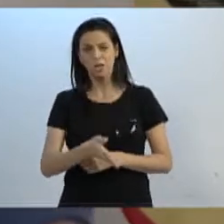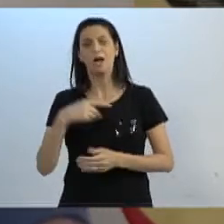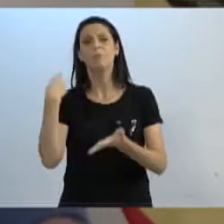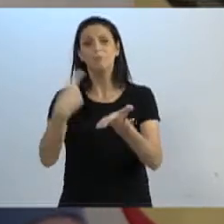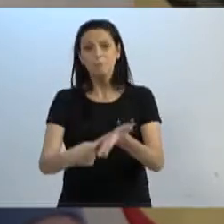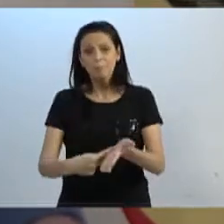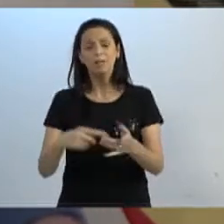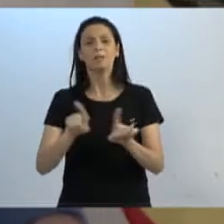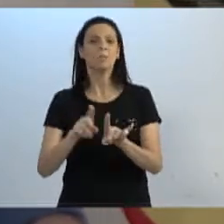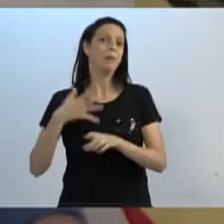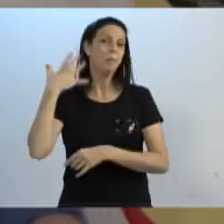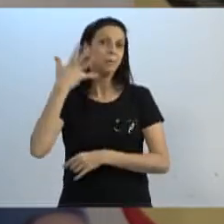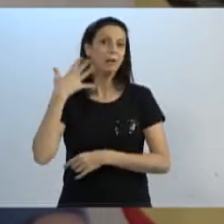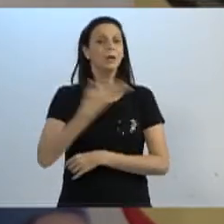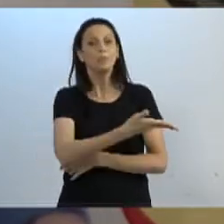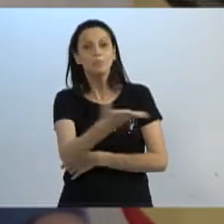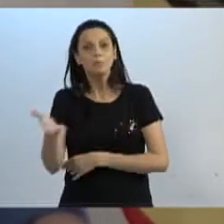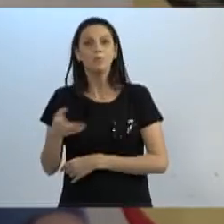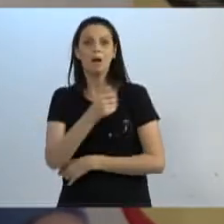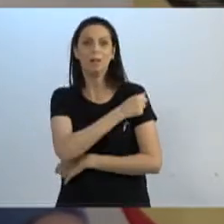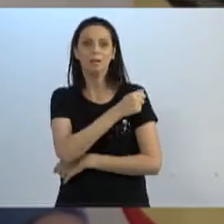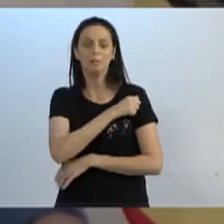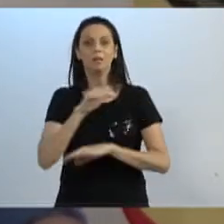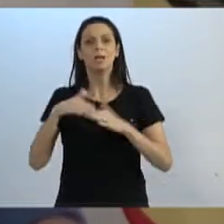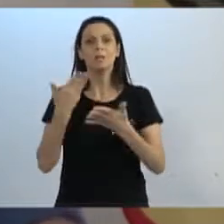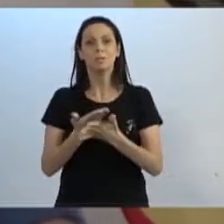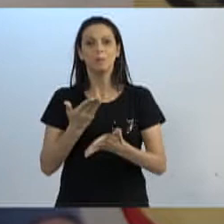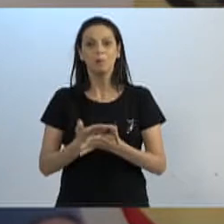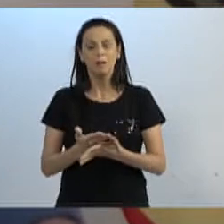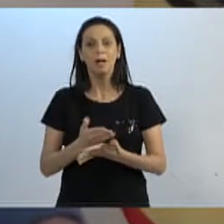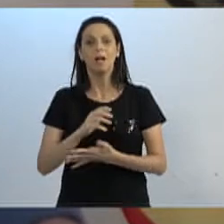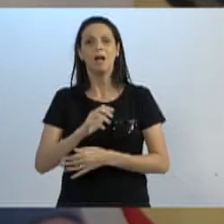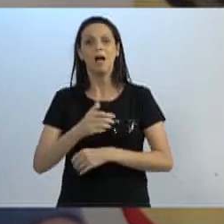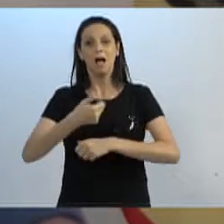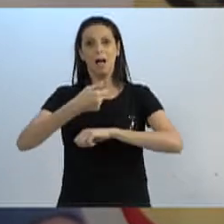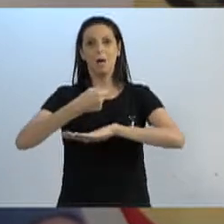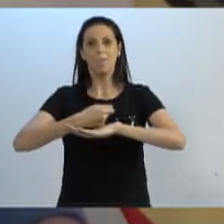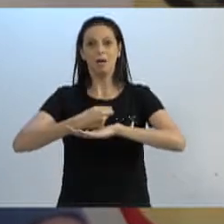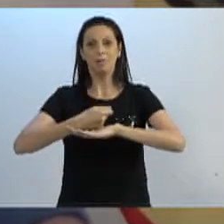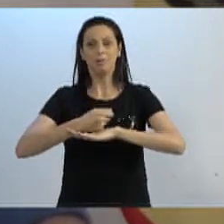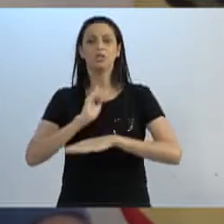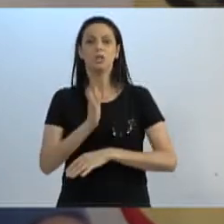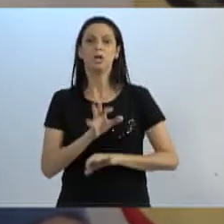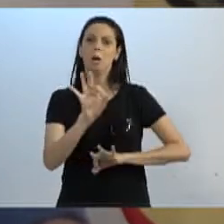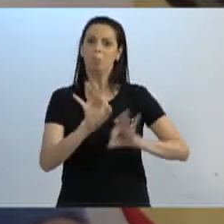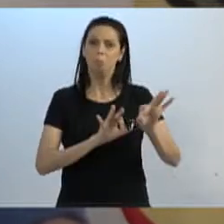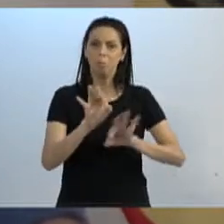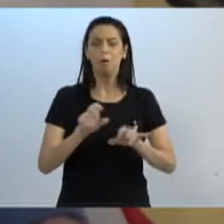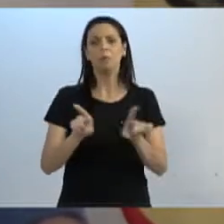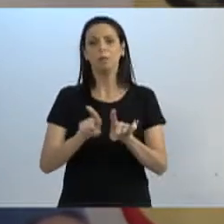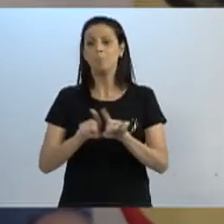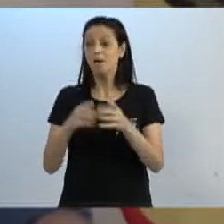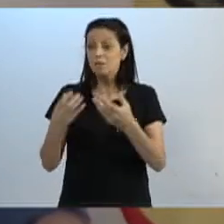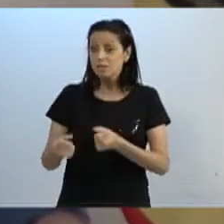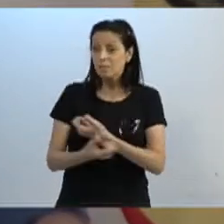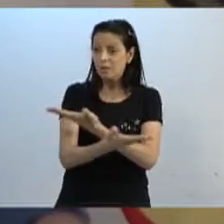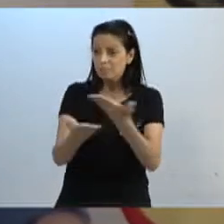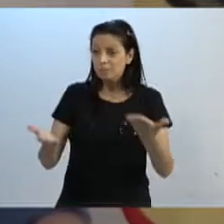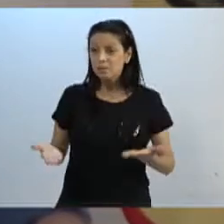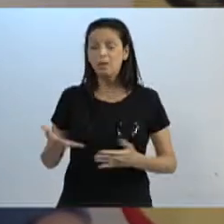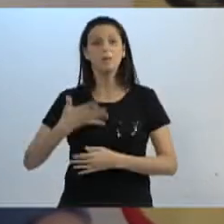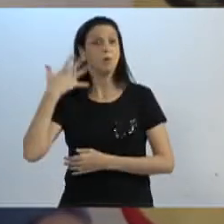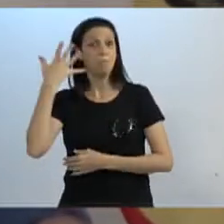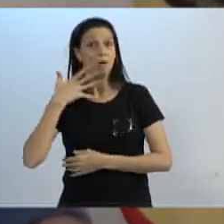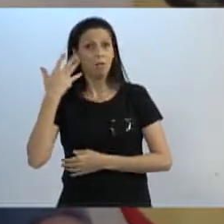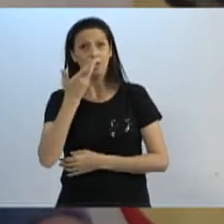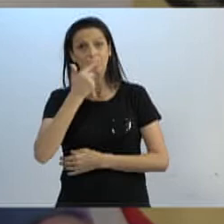uma palestra com os alunos do Colégio Albertstein. O diretor Carlos já está pronto para receber você, para você dar uma palestra